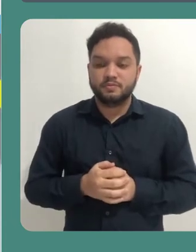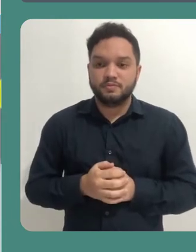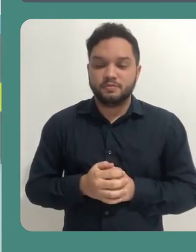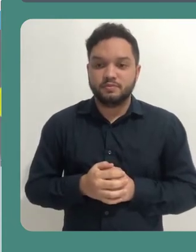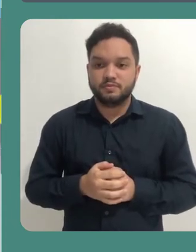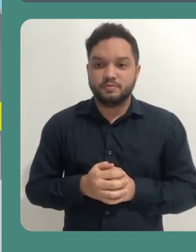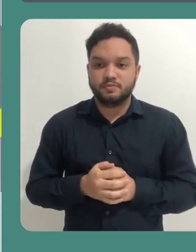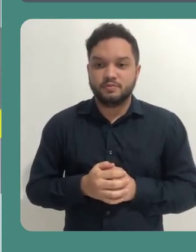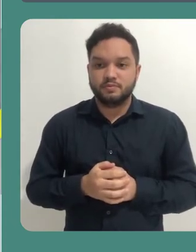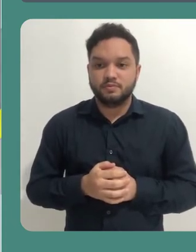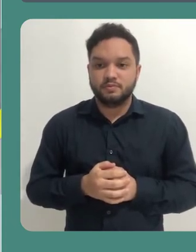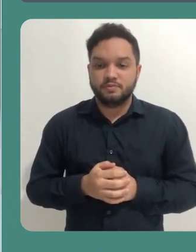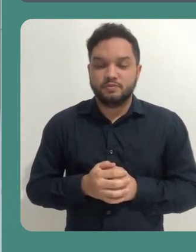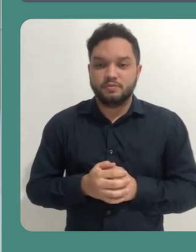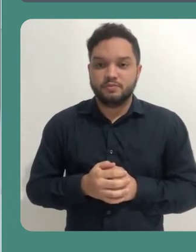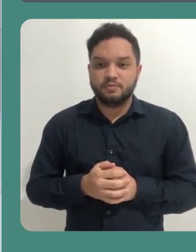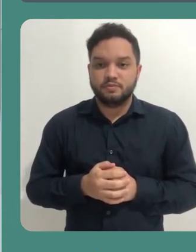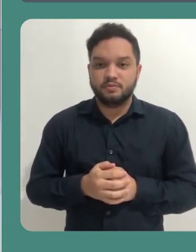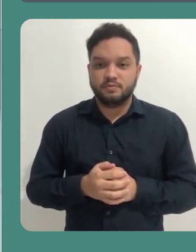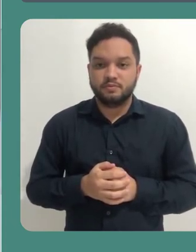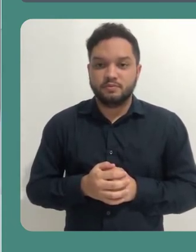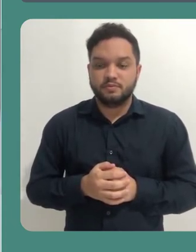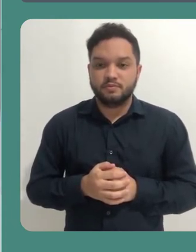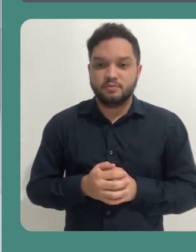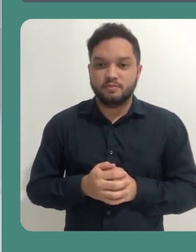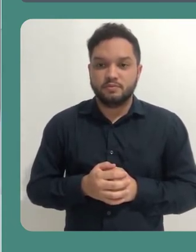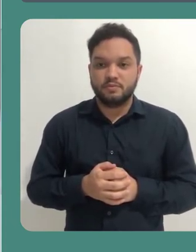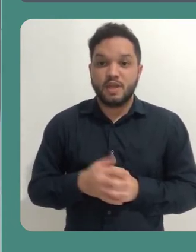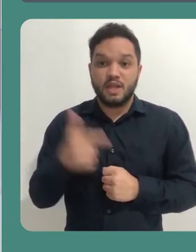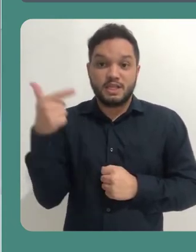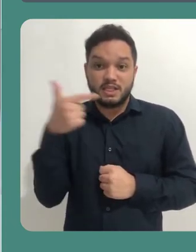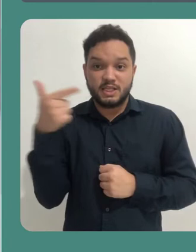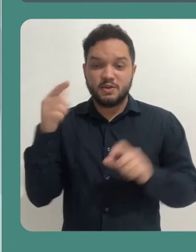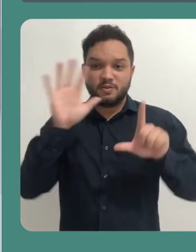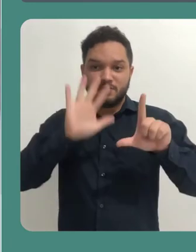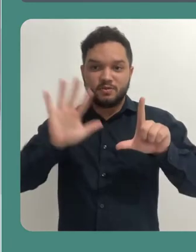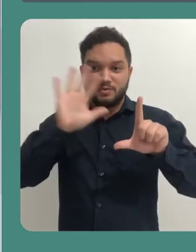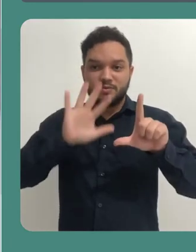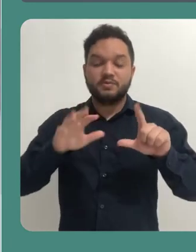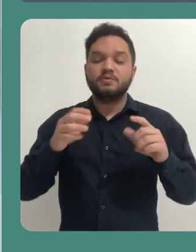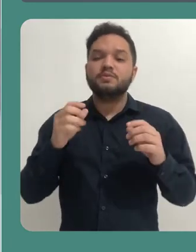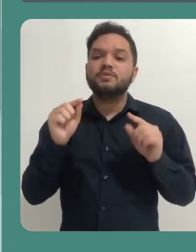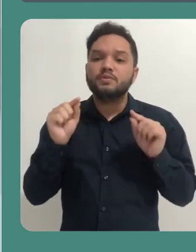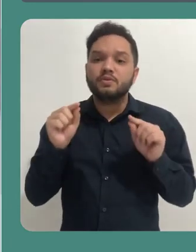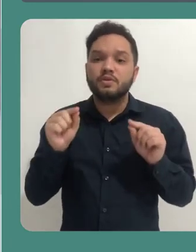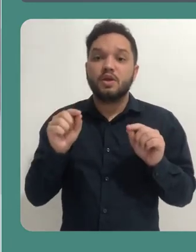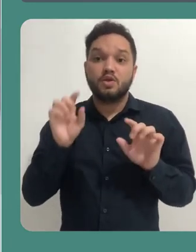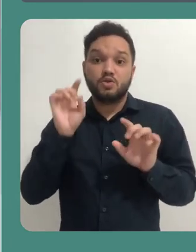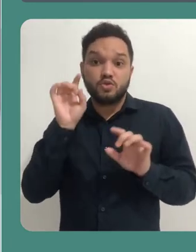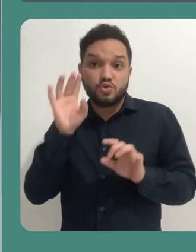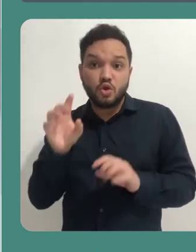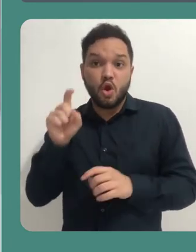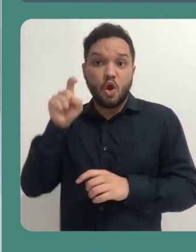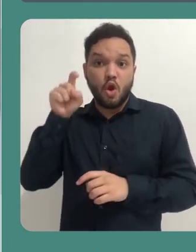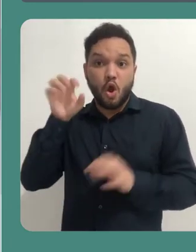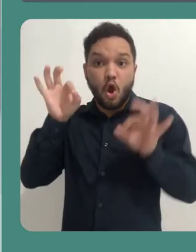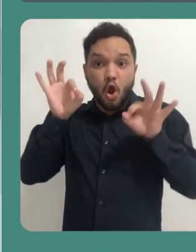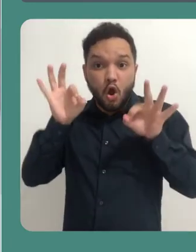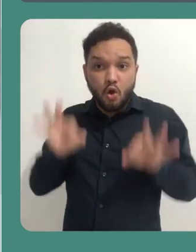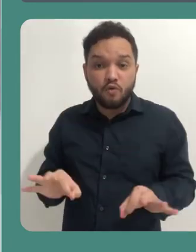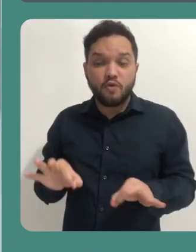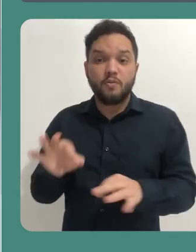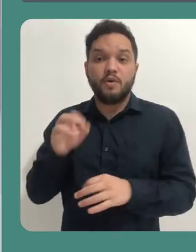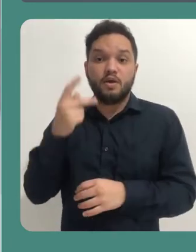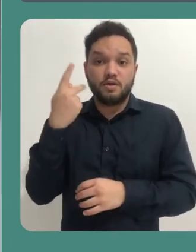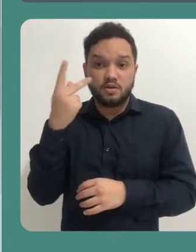Na segunda tela, basta você confirmar os seus dados, que você entrou com o seu nome